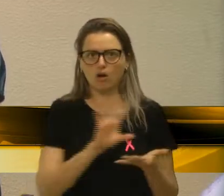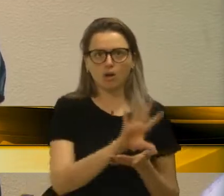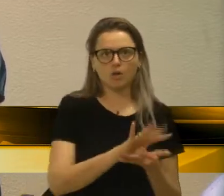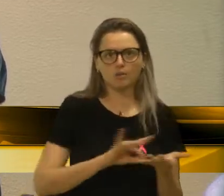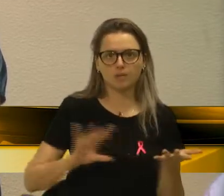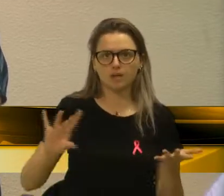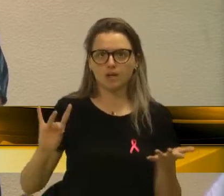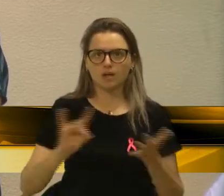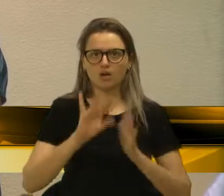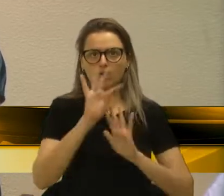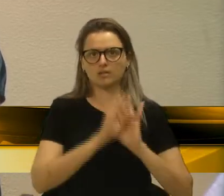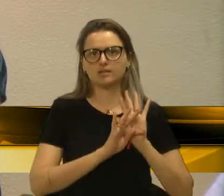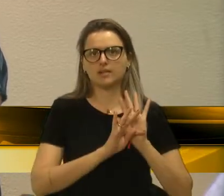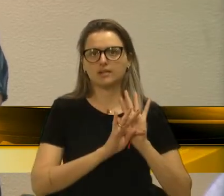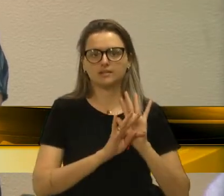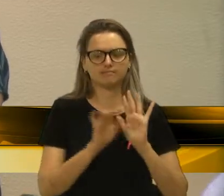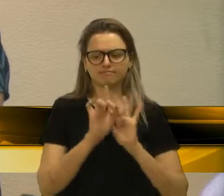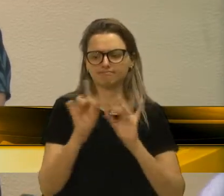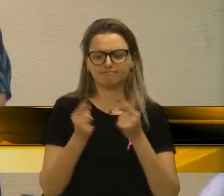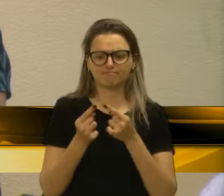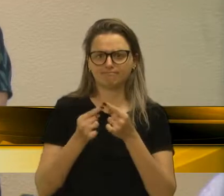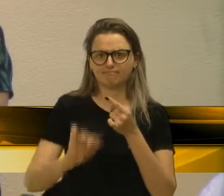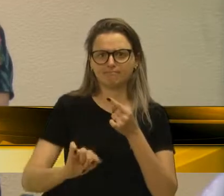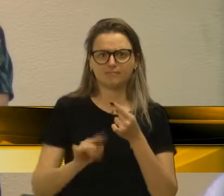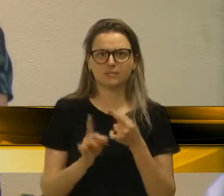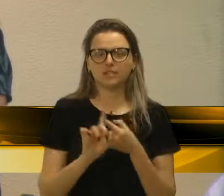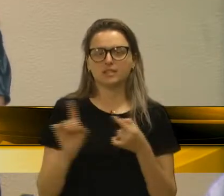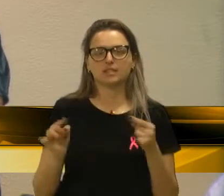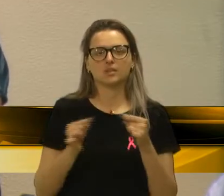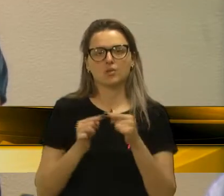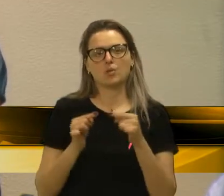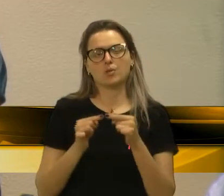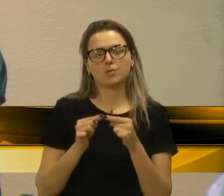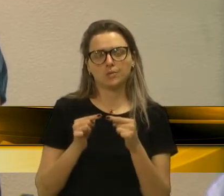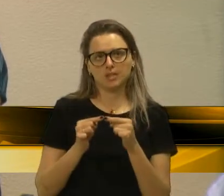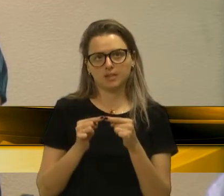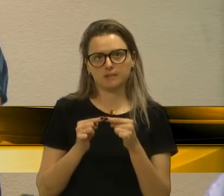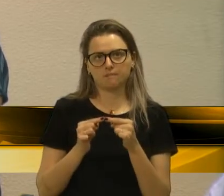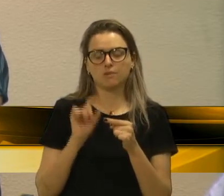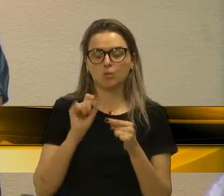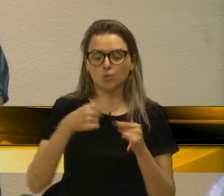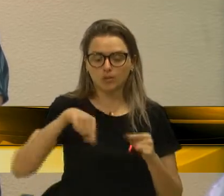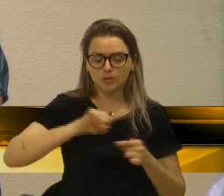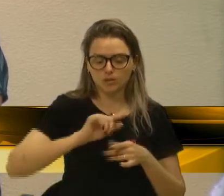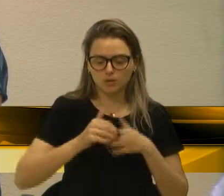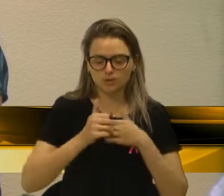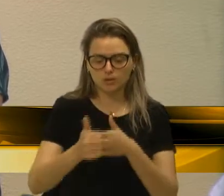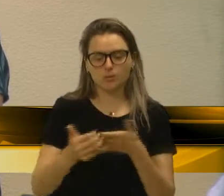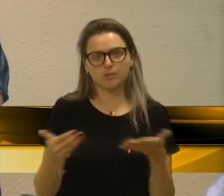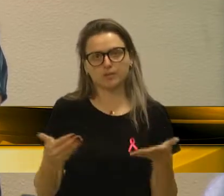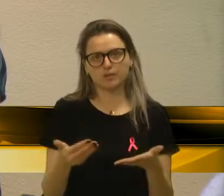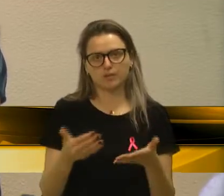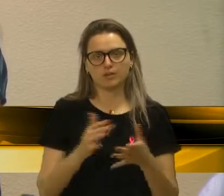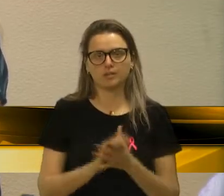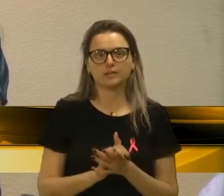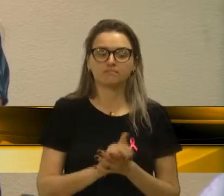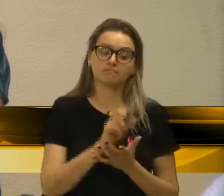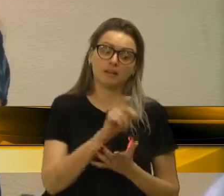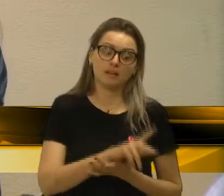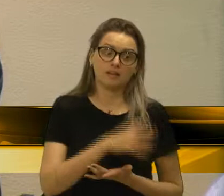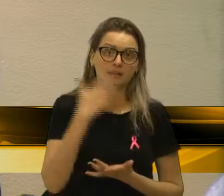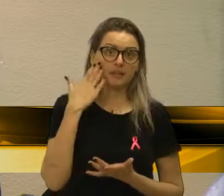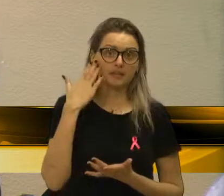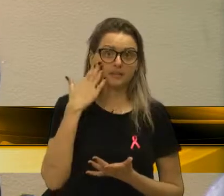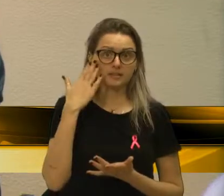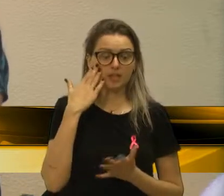o C, que não está alinhado com o que a gente vem acompanhando o trabalho da guarda. Então, quem sabe nesta